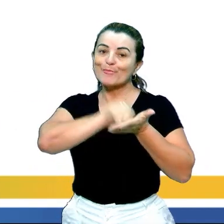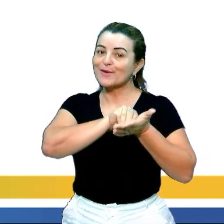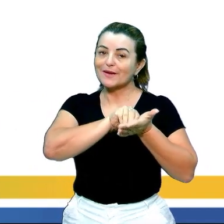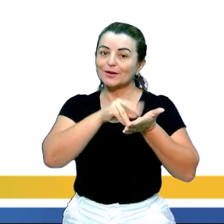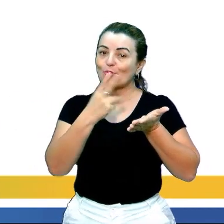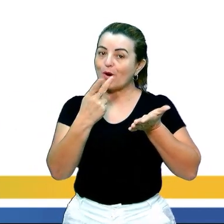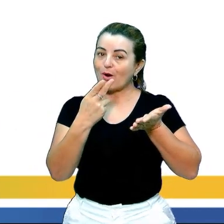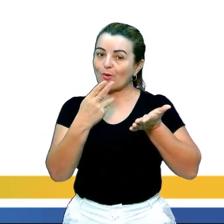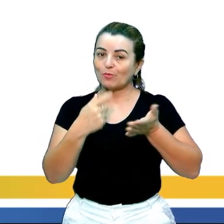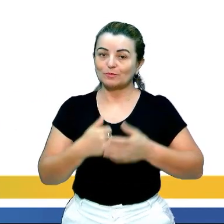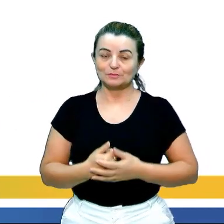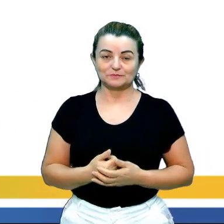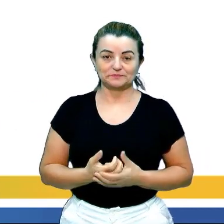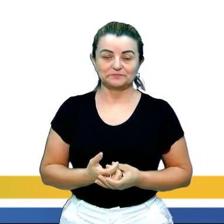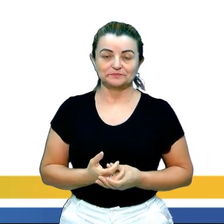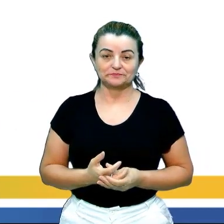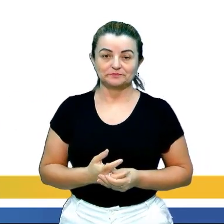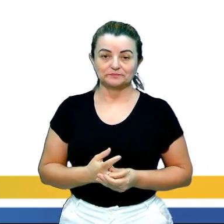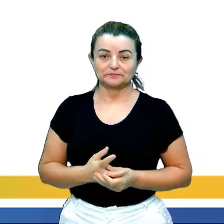frase falou.